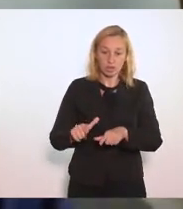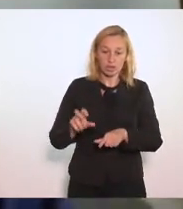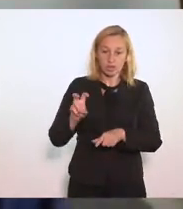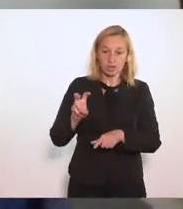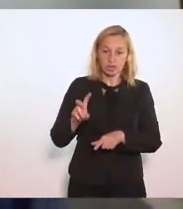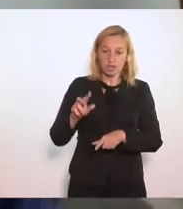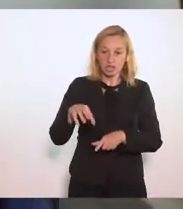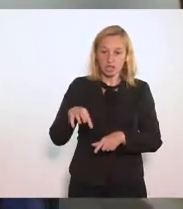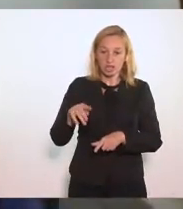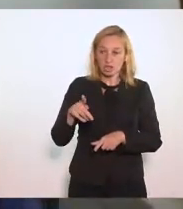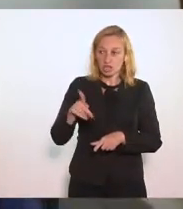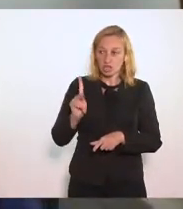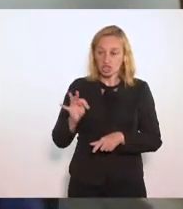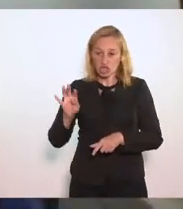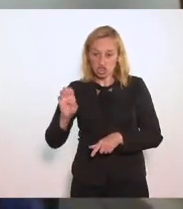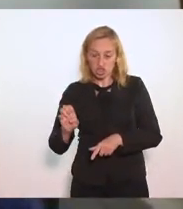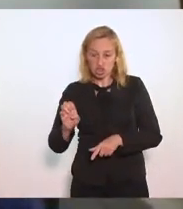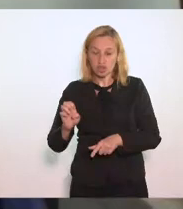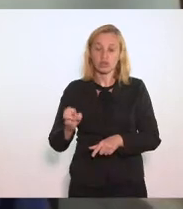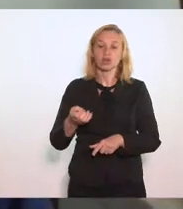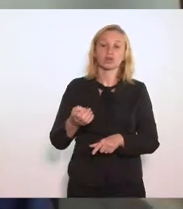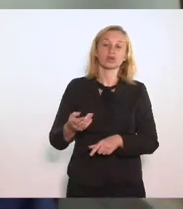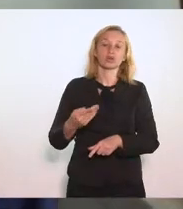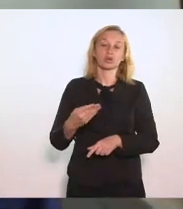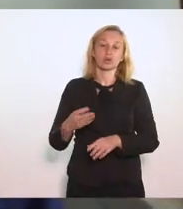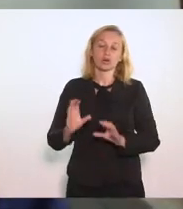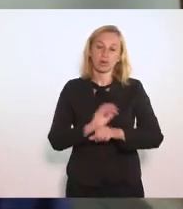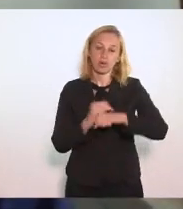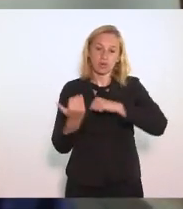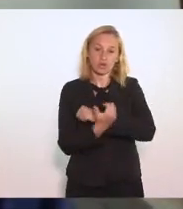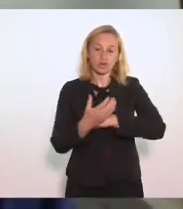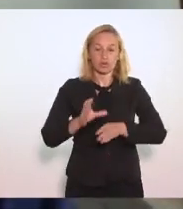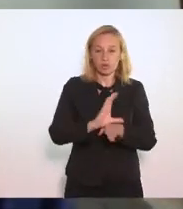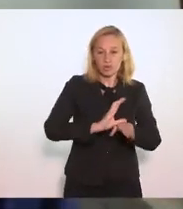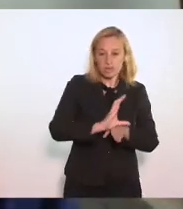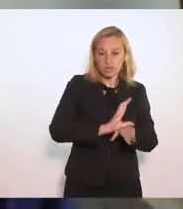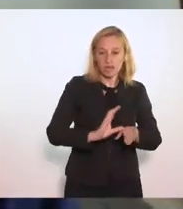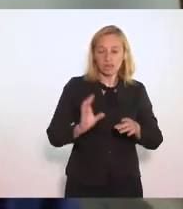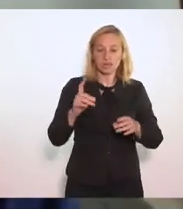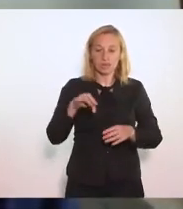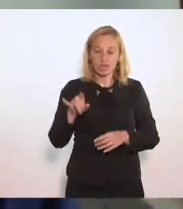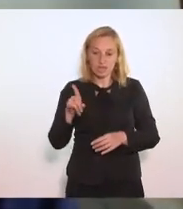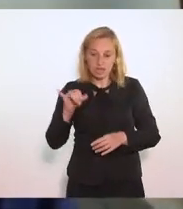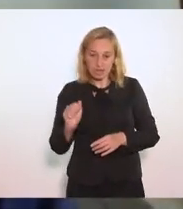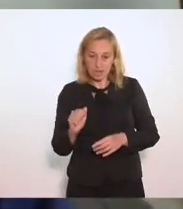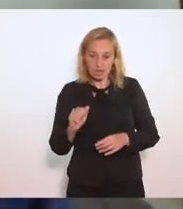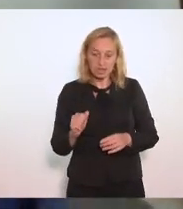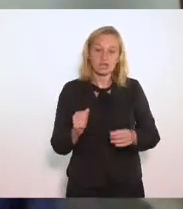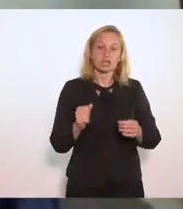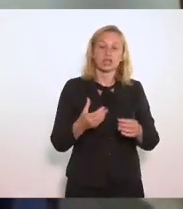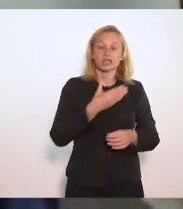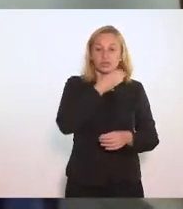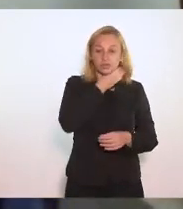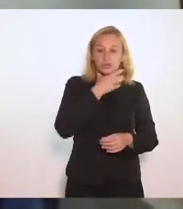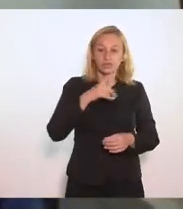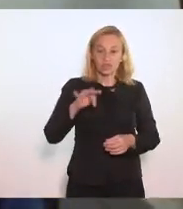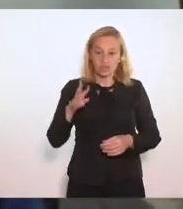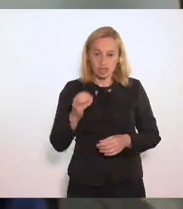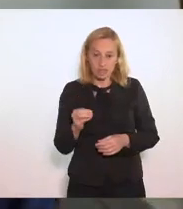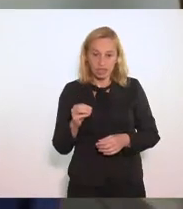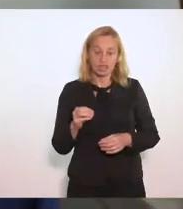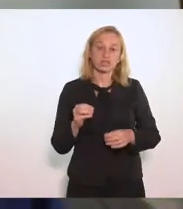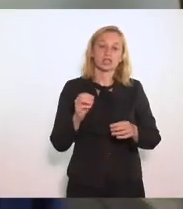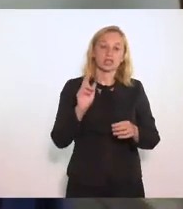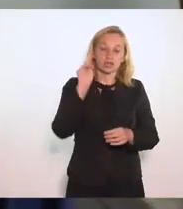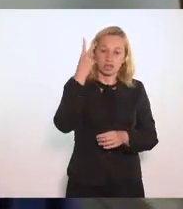Covid E o Conselho Federal De Medicina Em meio a maior Crise sanitária Da história Emite nota De